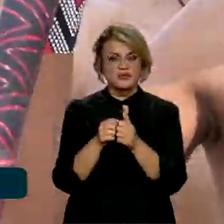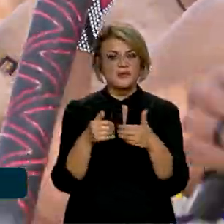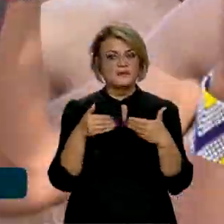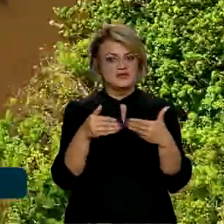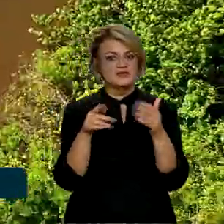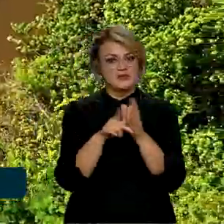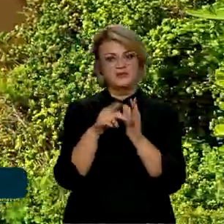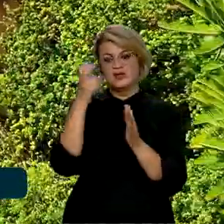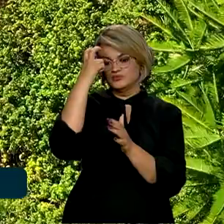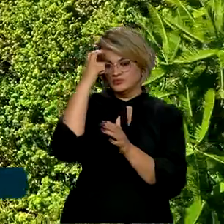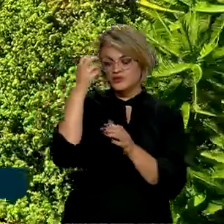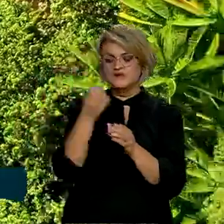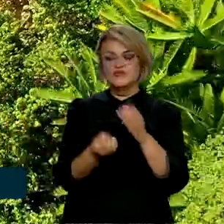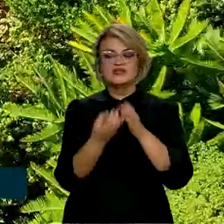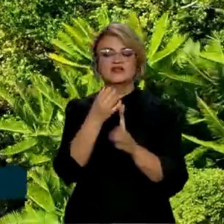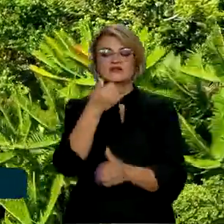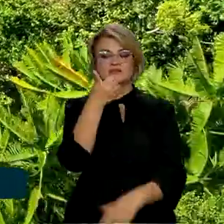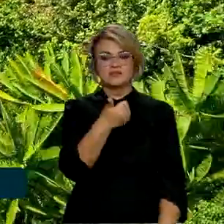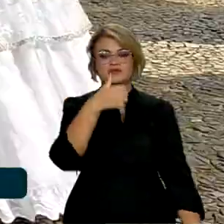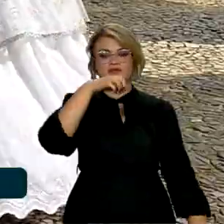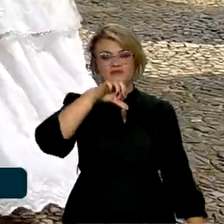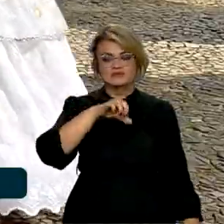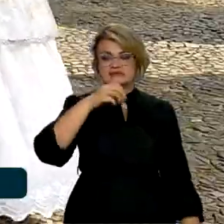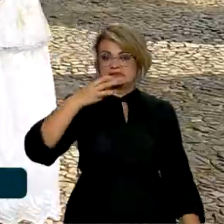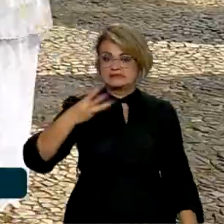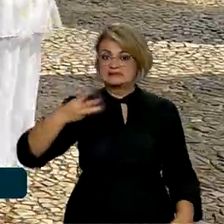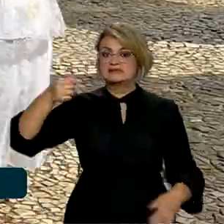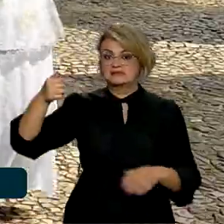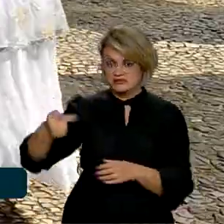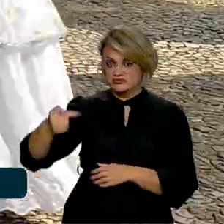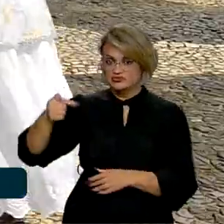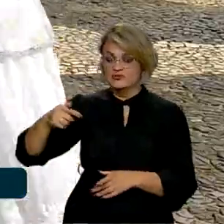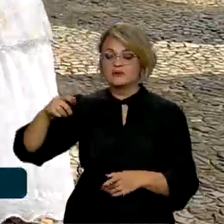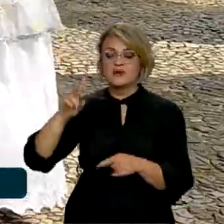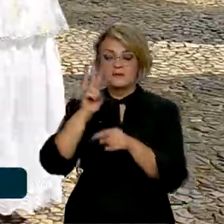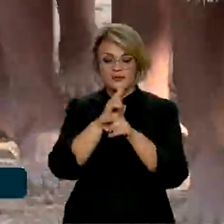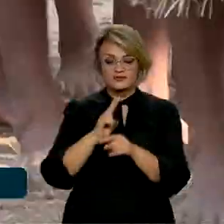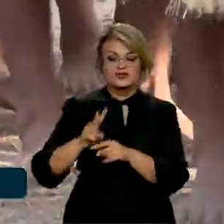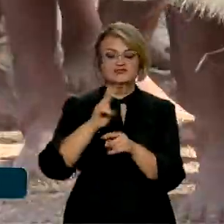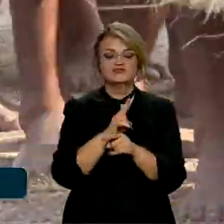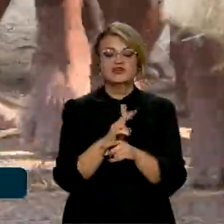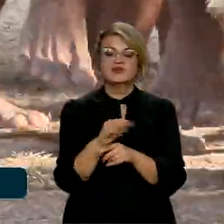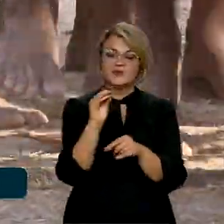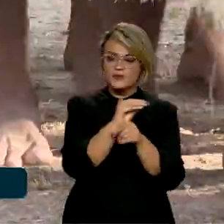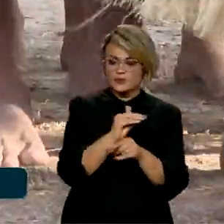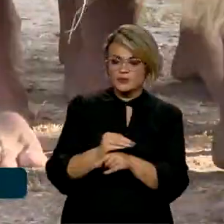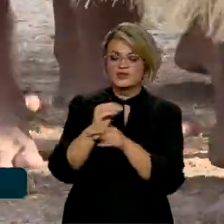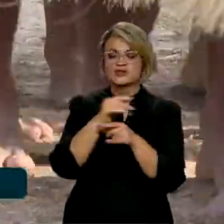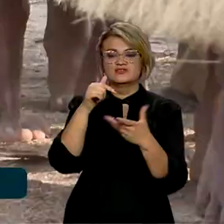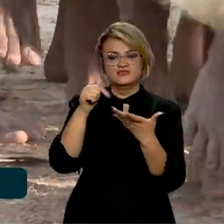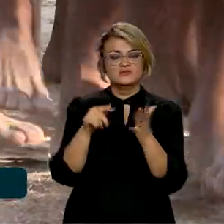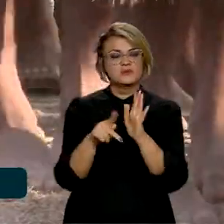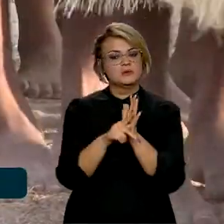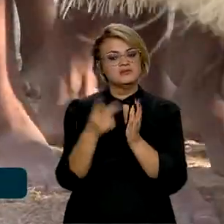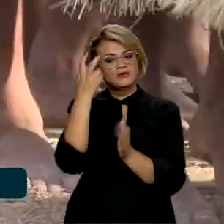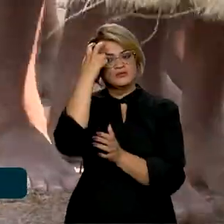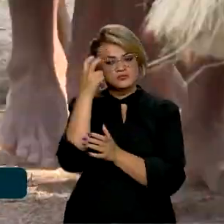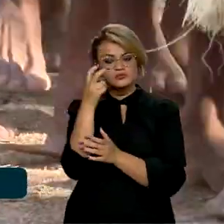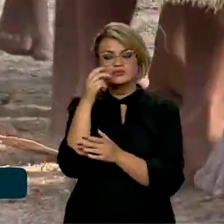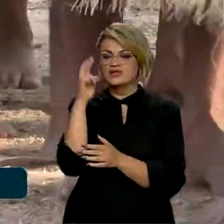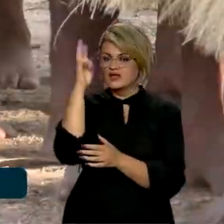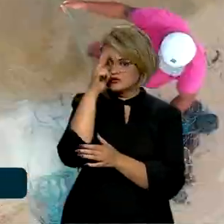da Cultura, foi criado em 1937 para proteger e preservar os bens culturais e